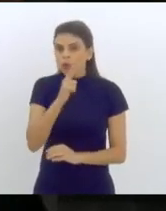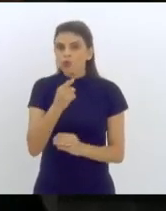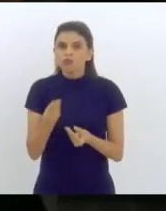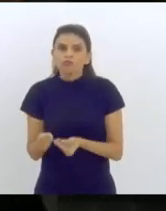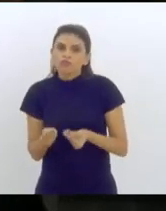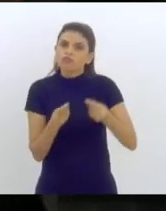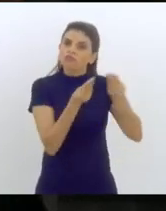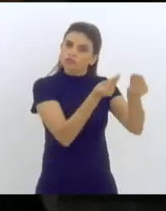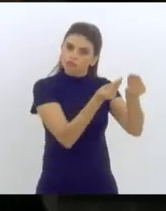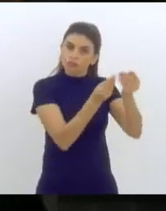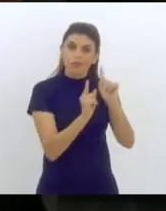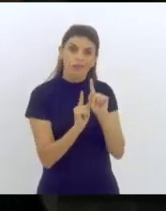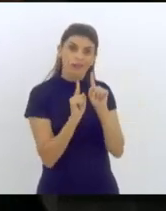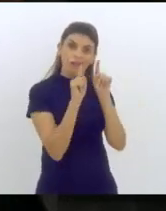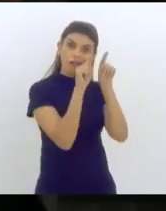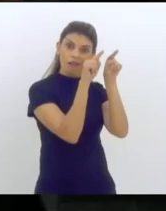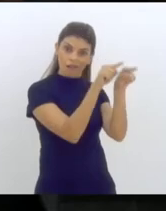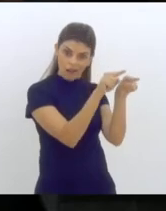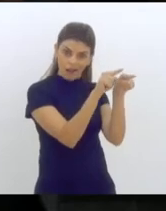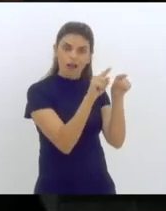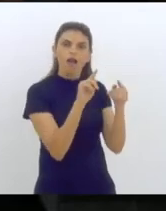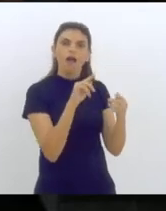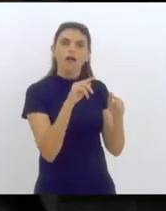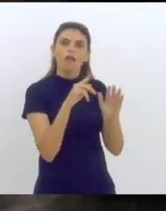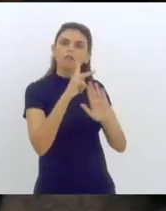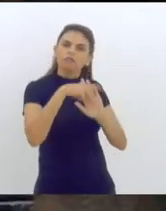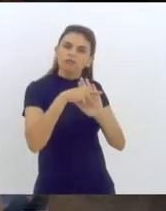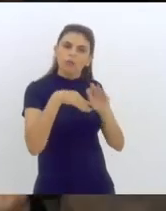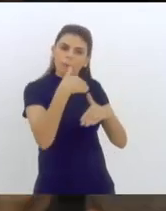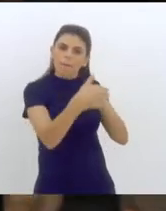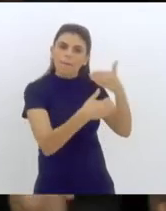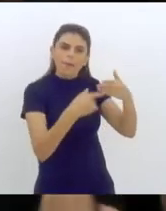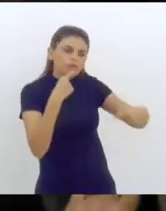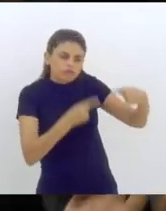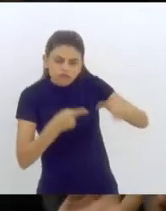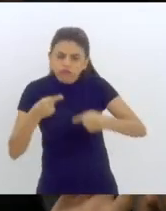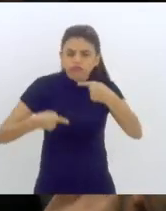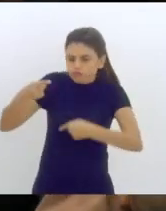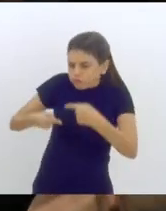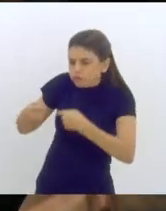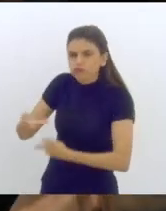às intensas discussões.